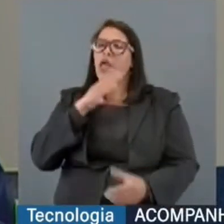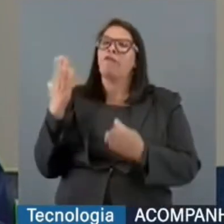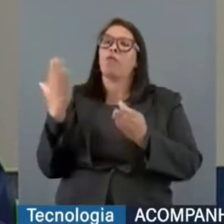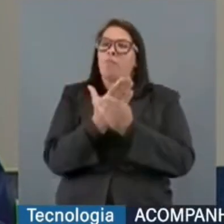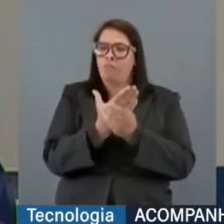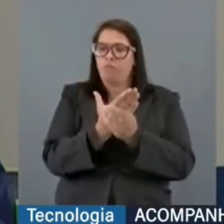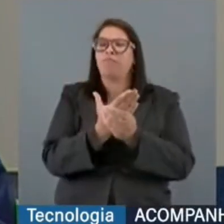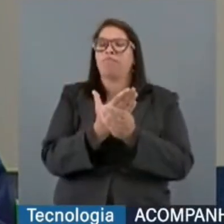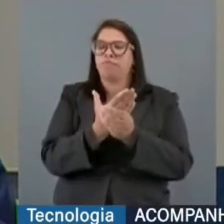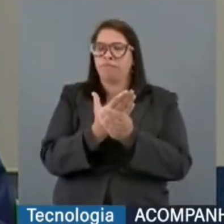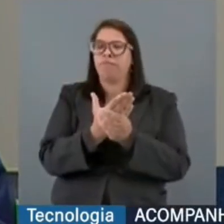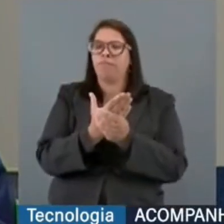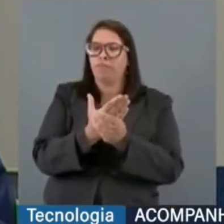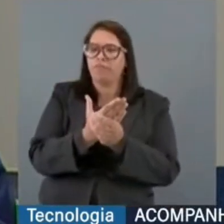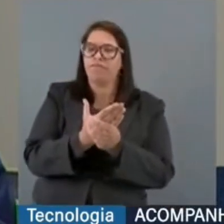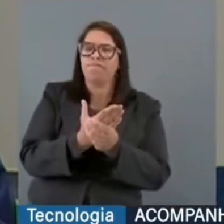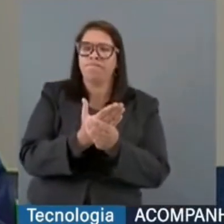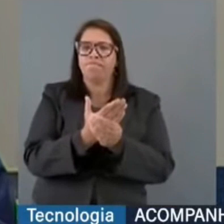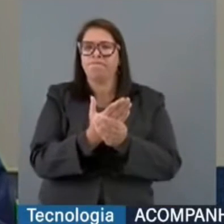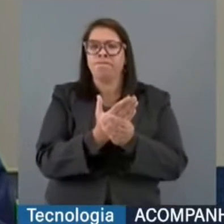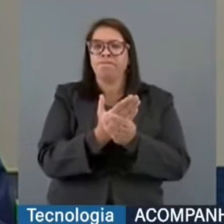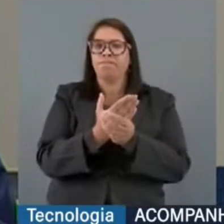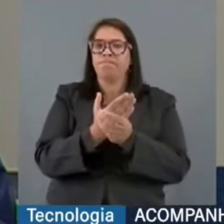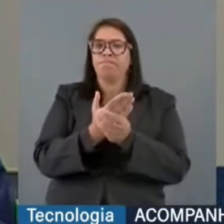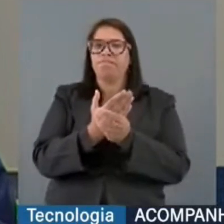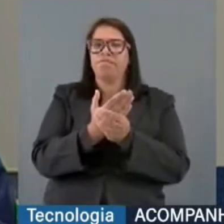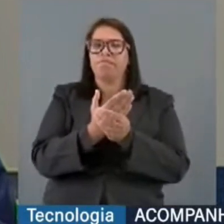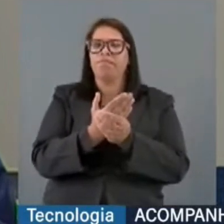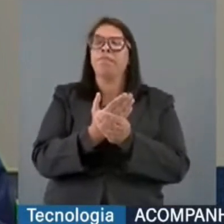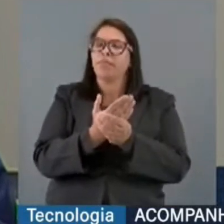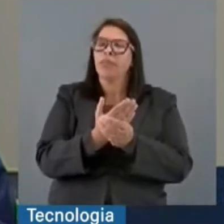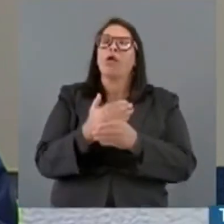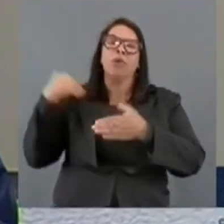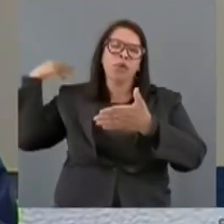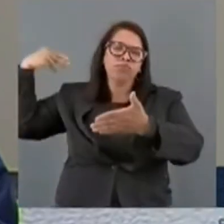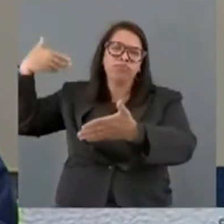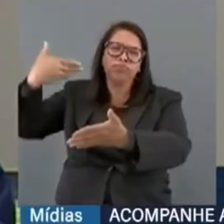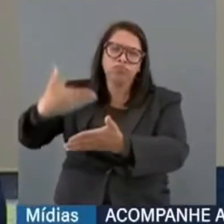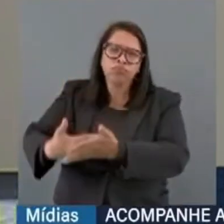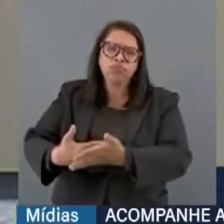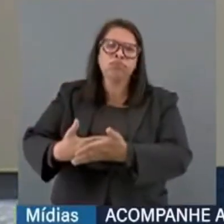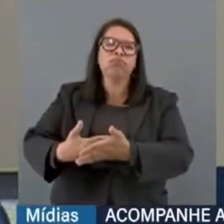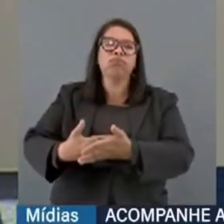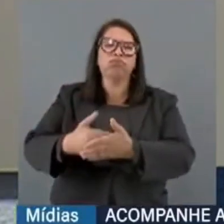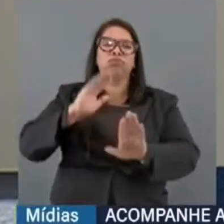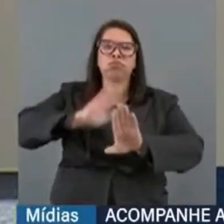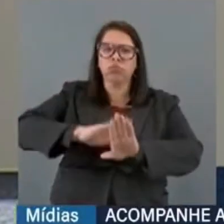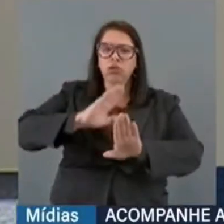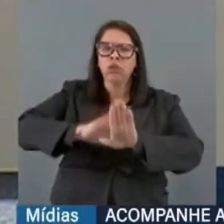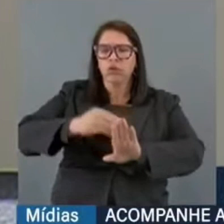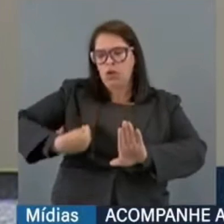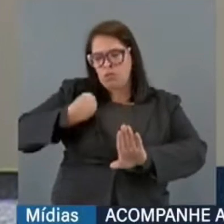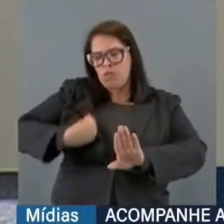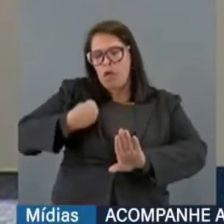atividade profissional cerceada. Então, a minha trajetória é de